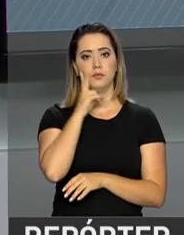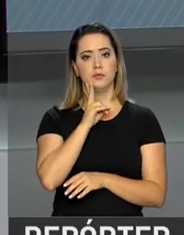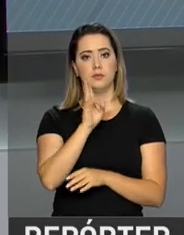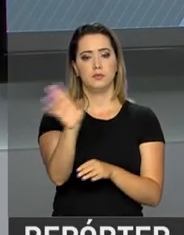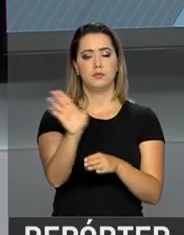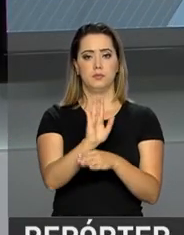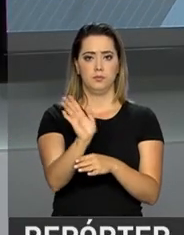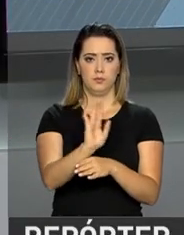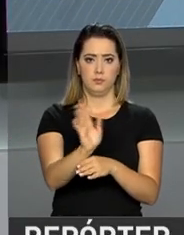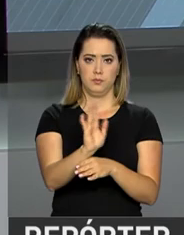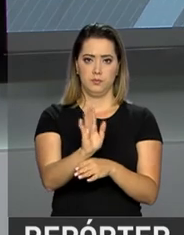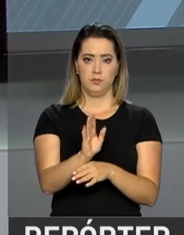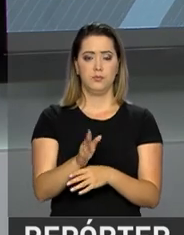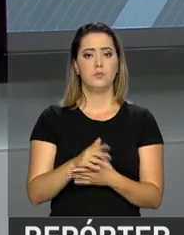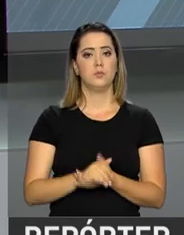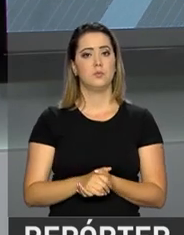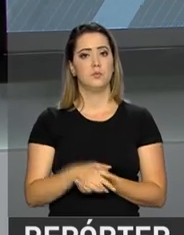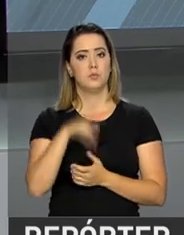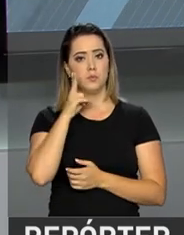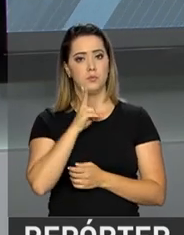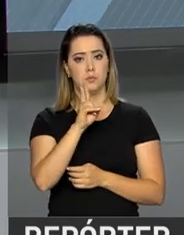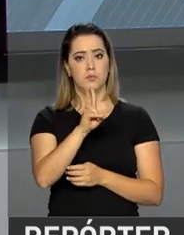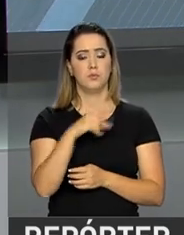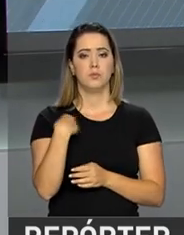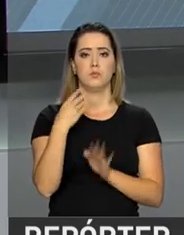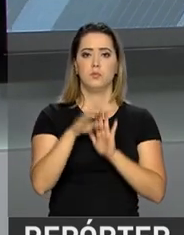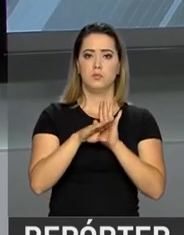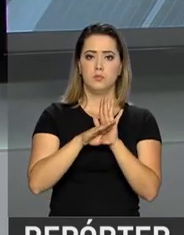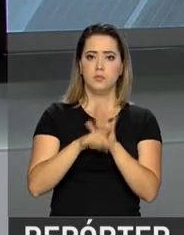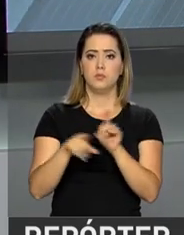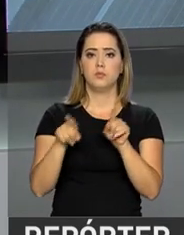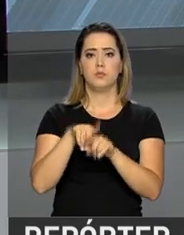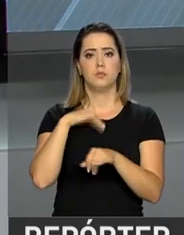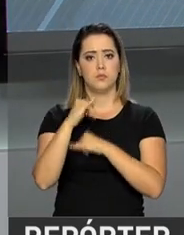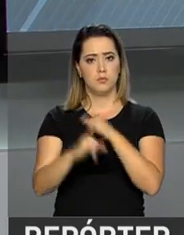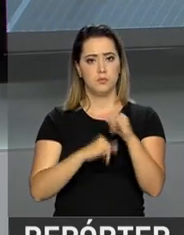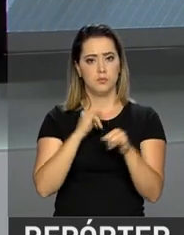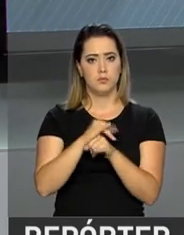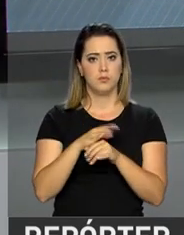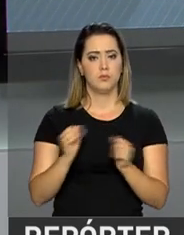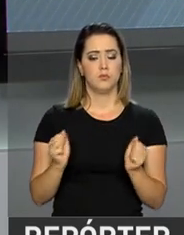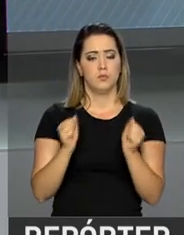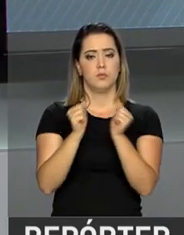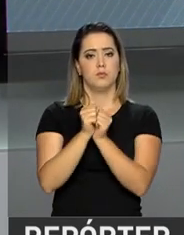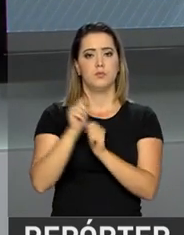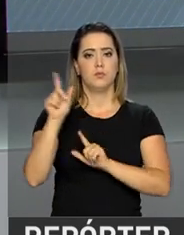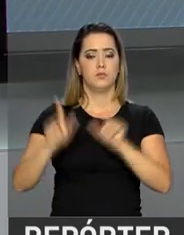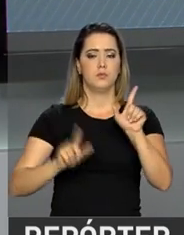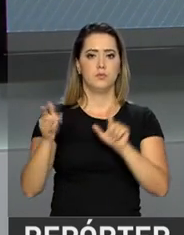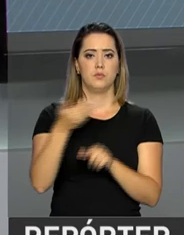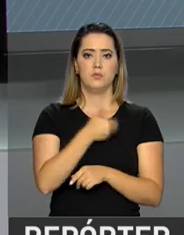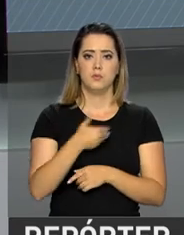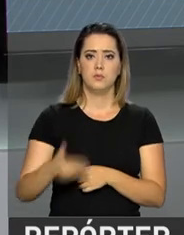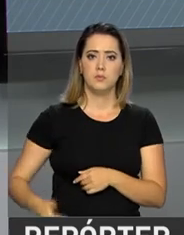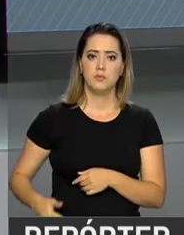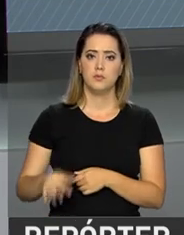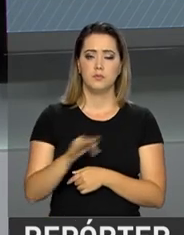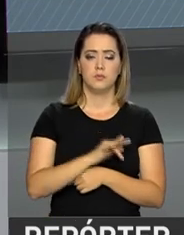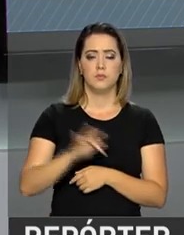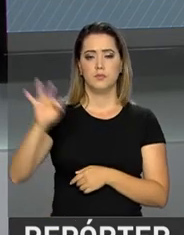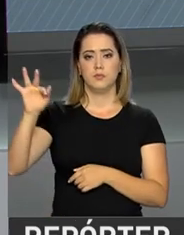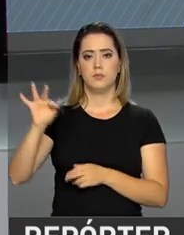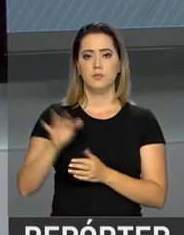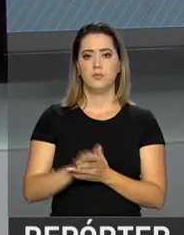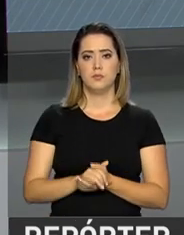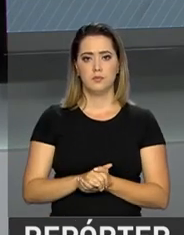Você pode rever nossas reportagens no YouTube e acompanhar nossa programação também na internet. Continue com a gente aqui na NBR,